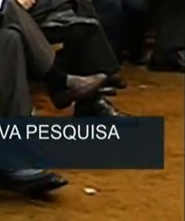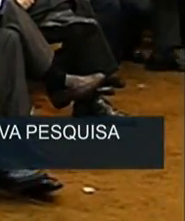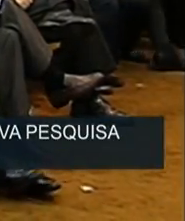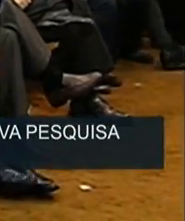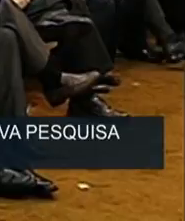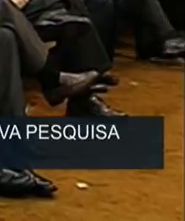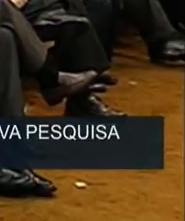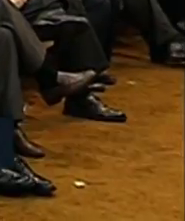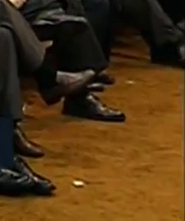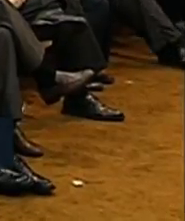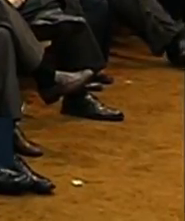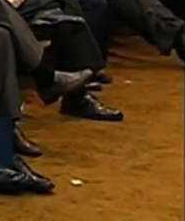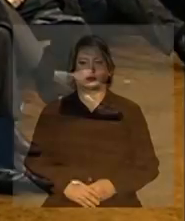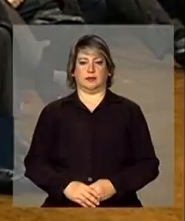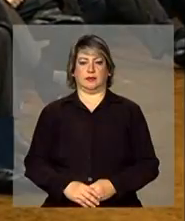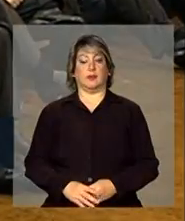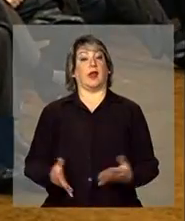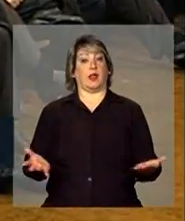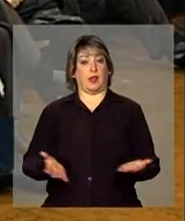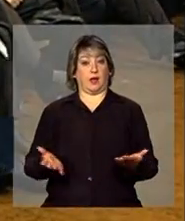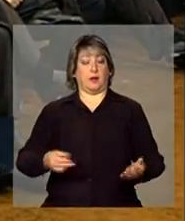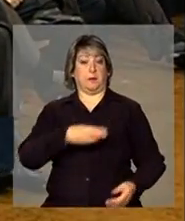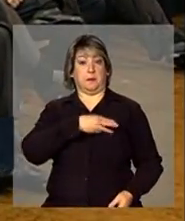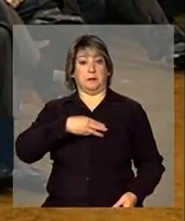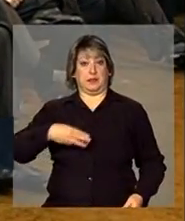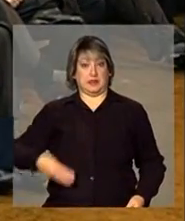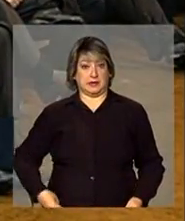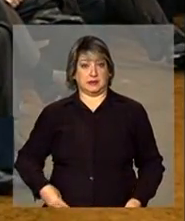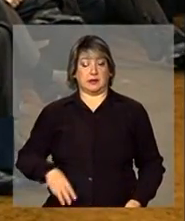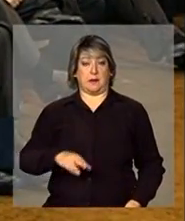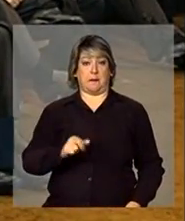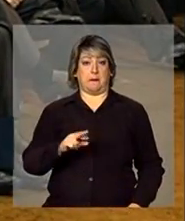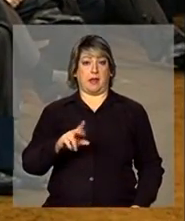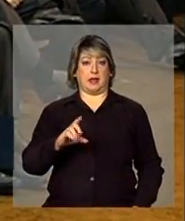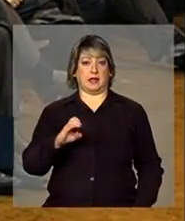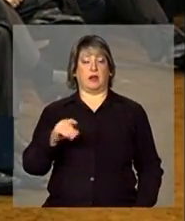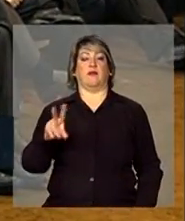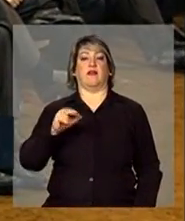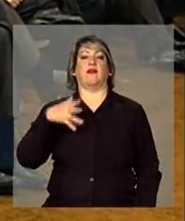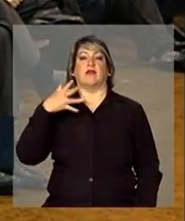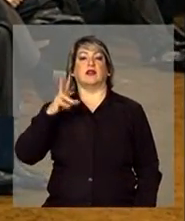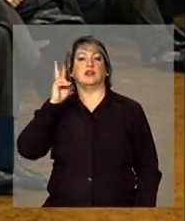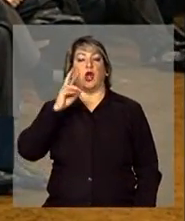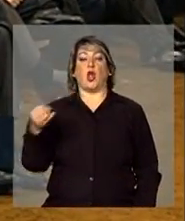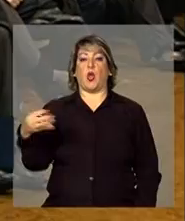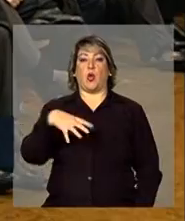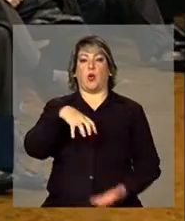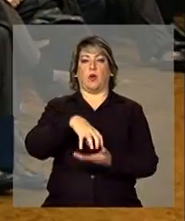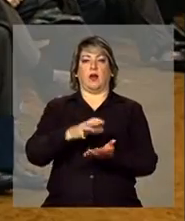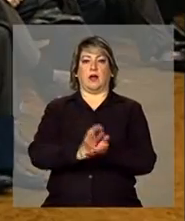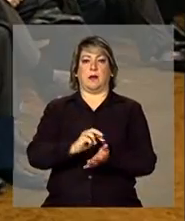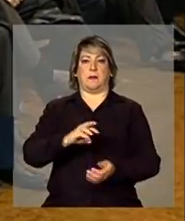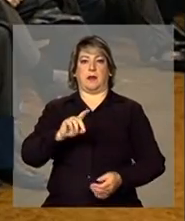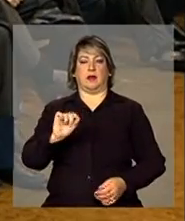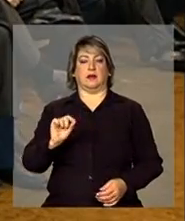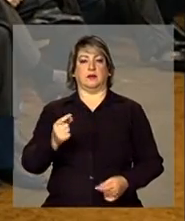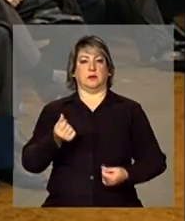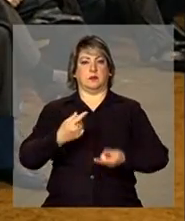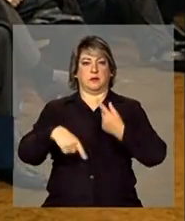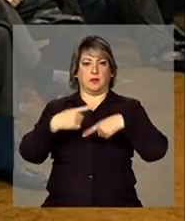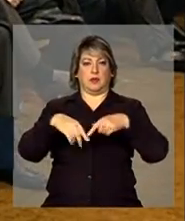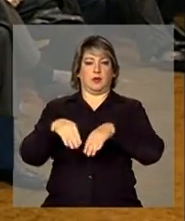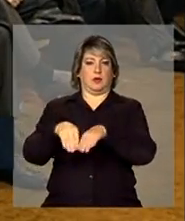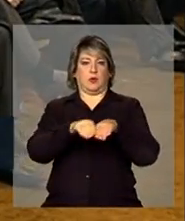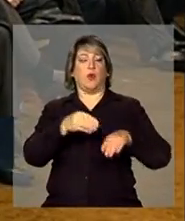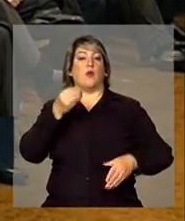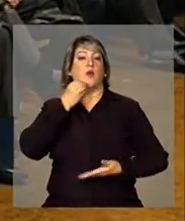Neste momento, o ministro interino Marcelo Nery falará sobre a nova classe média, prosperidade, equidade